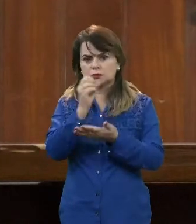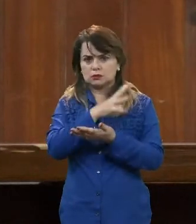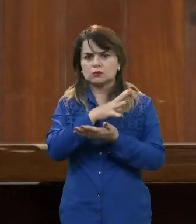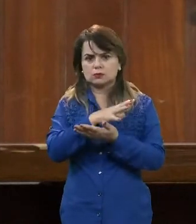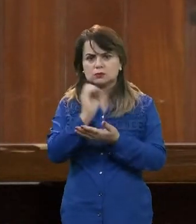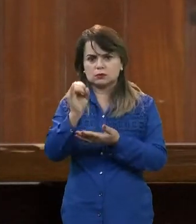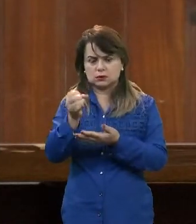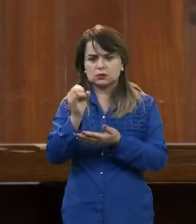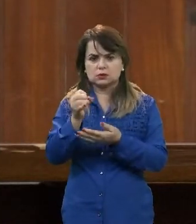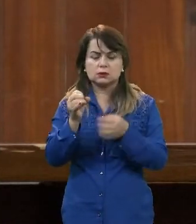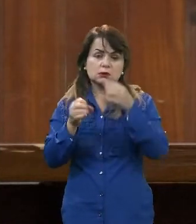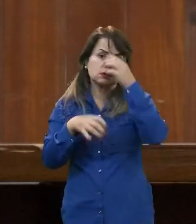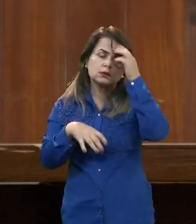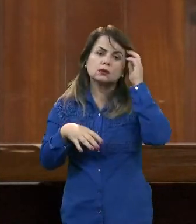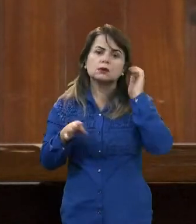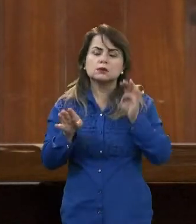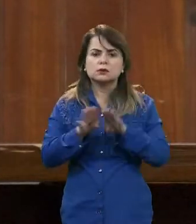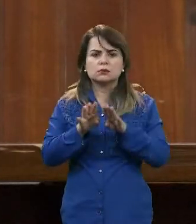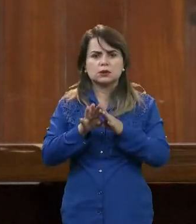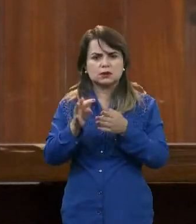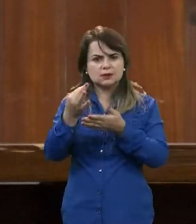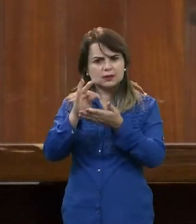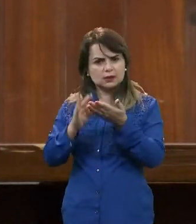repactuado com outra taxa de juros.